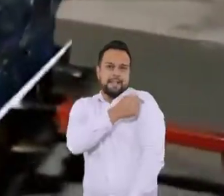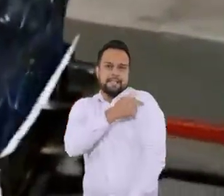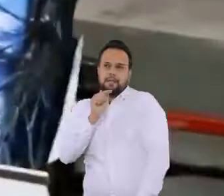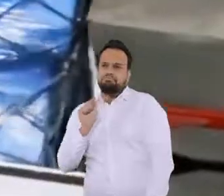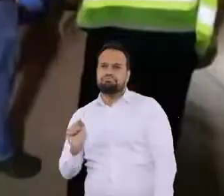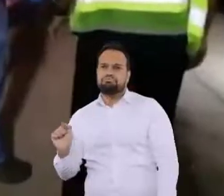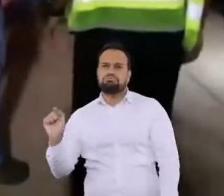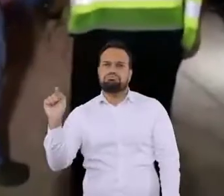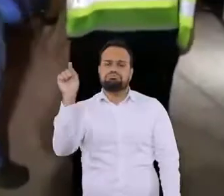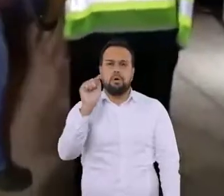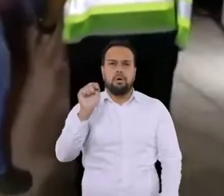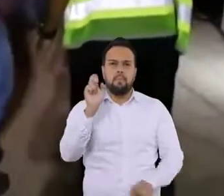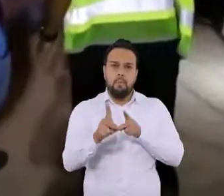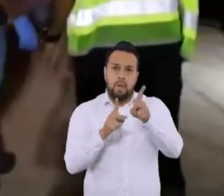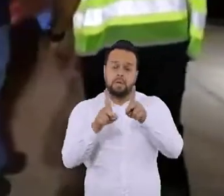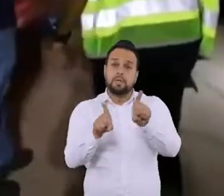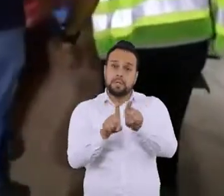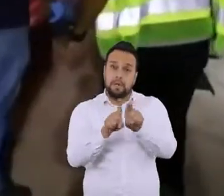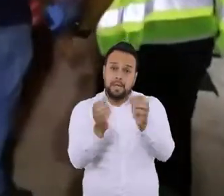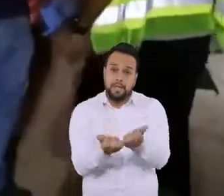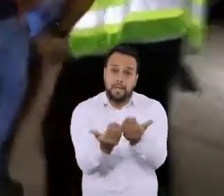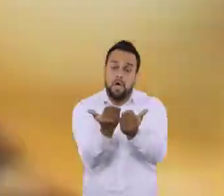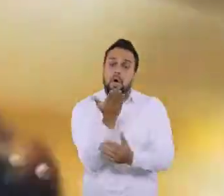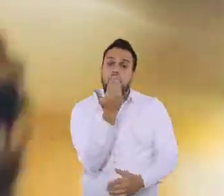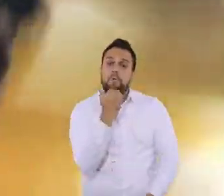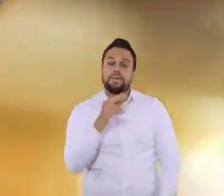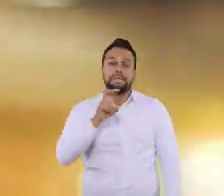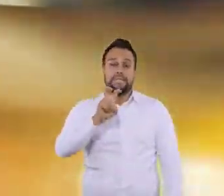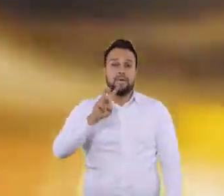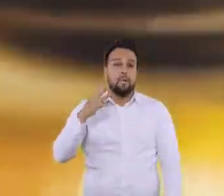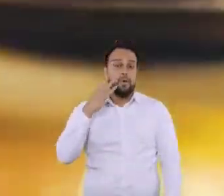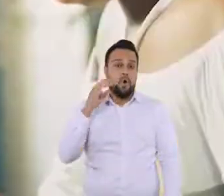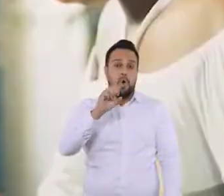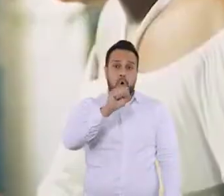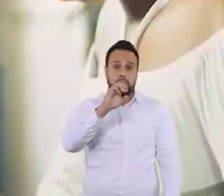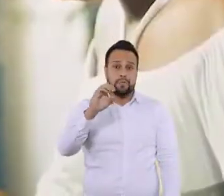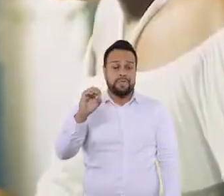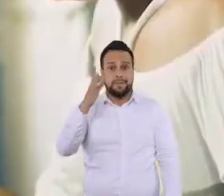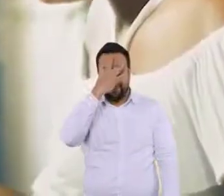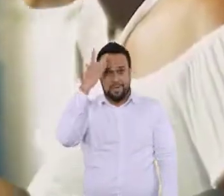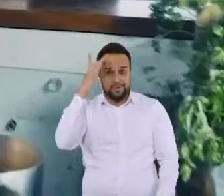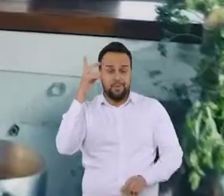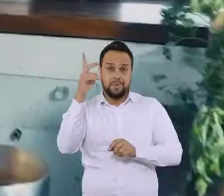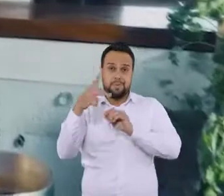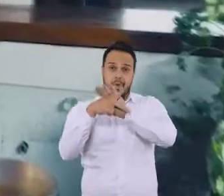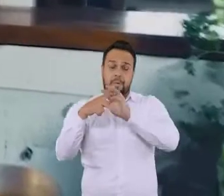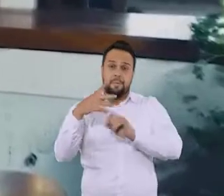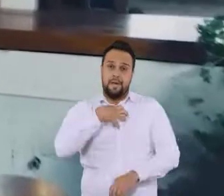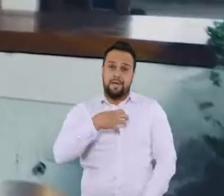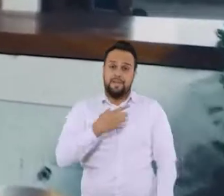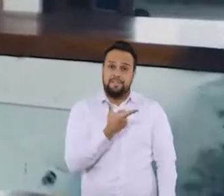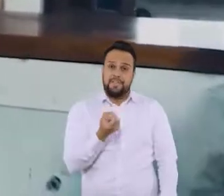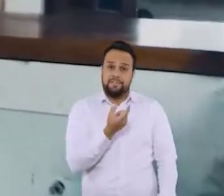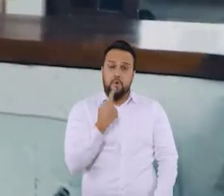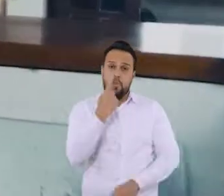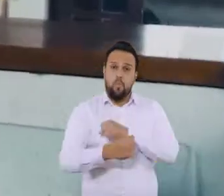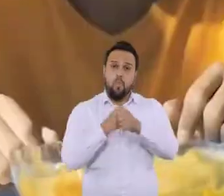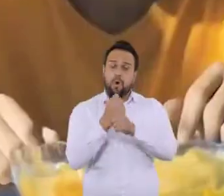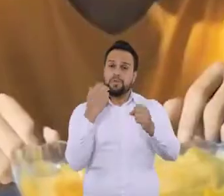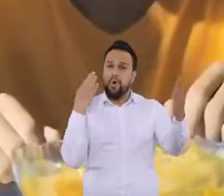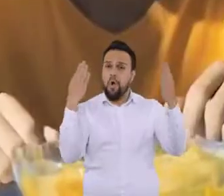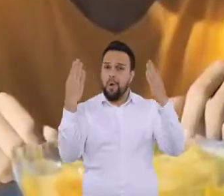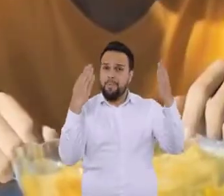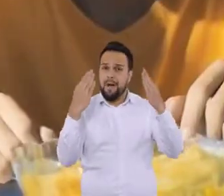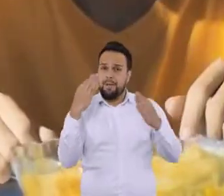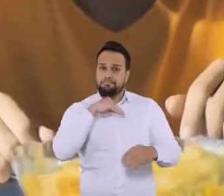garantiu vacina disponível para imunizar toda a população. Também levou comida à mesa de 5,8 milhões de baianos em